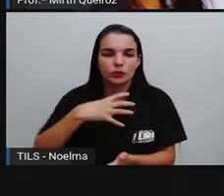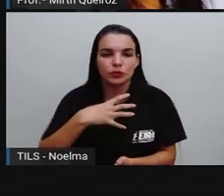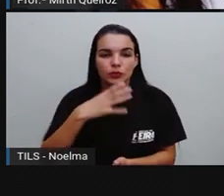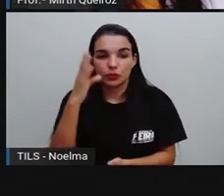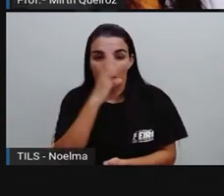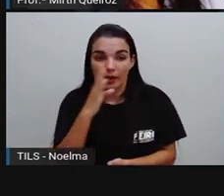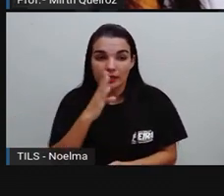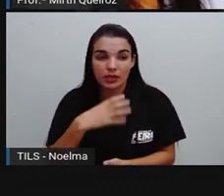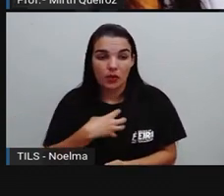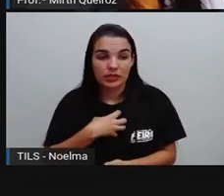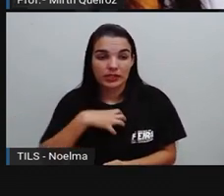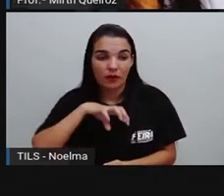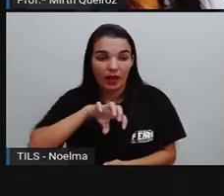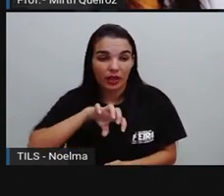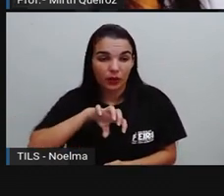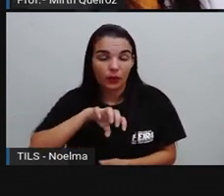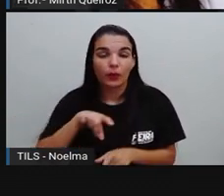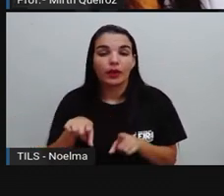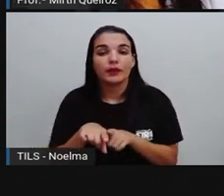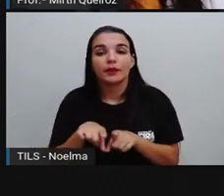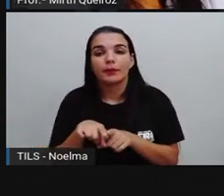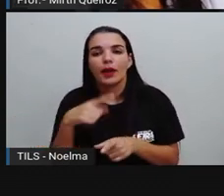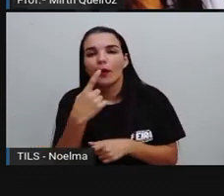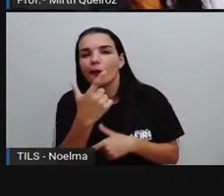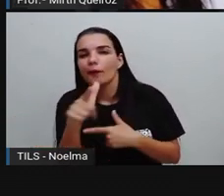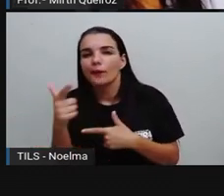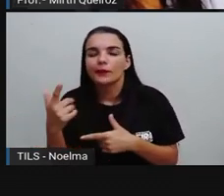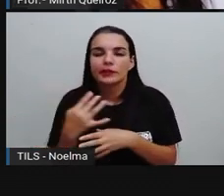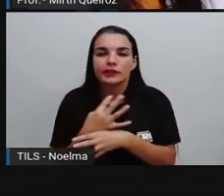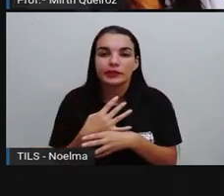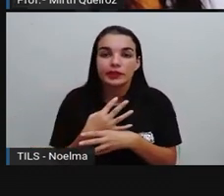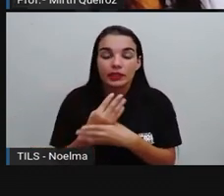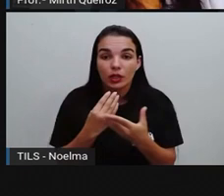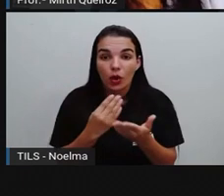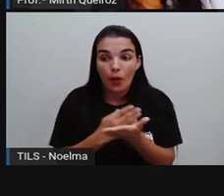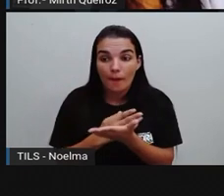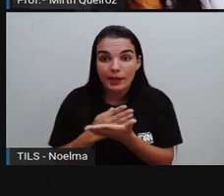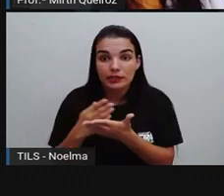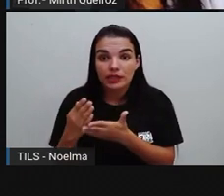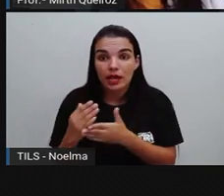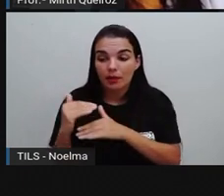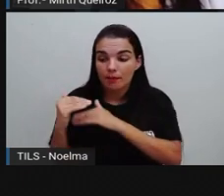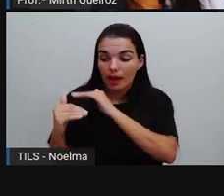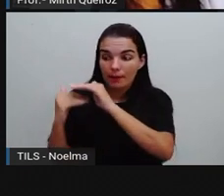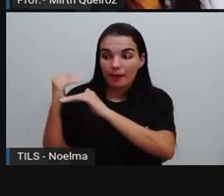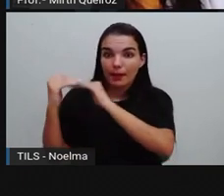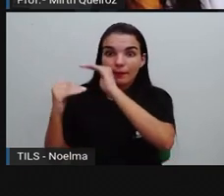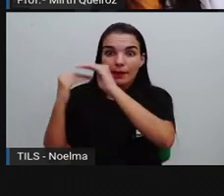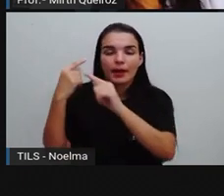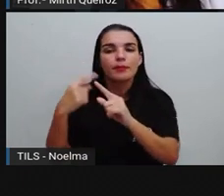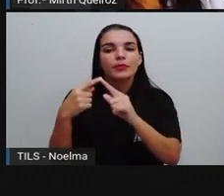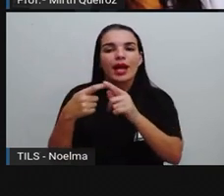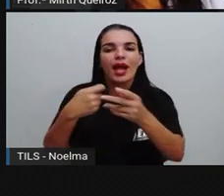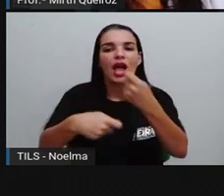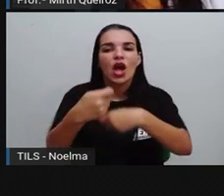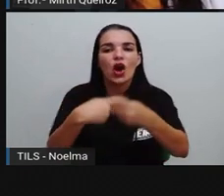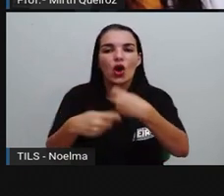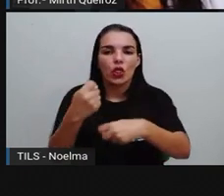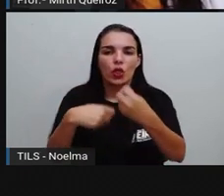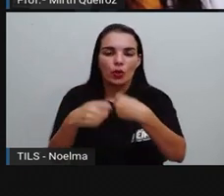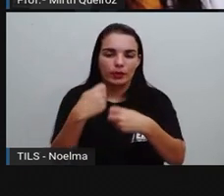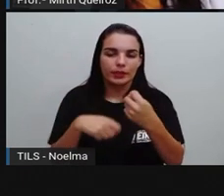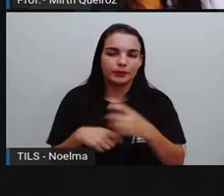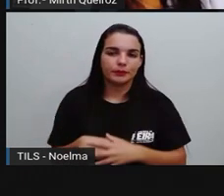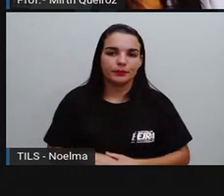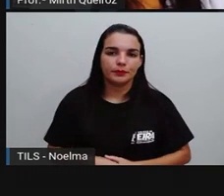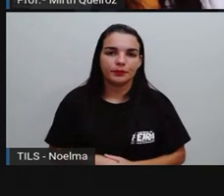essas outras cidades aí, elas começaram a se desenvolver principalmente por questões econômicas,